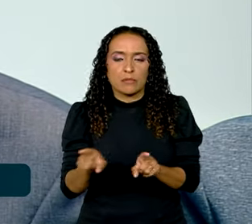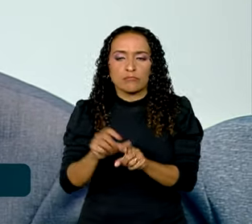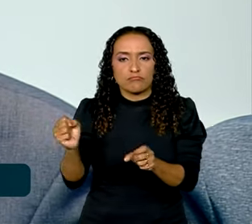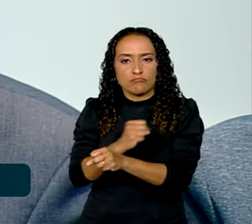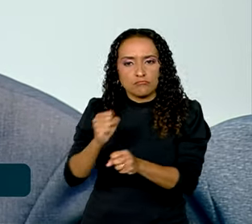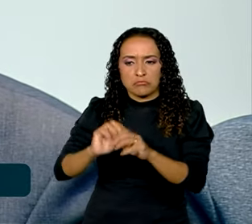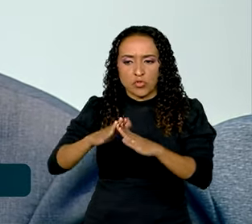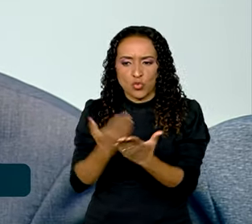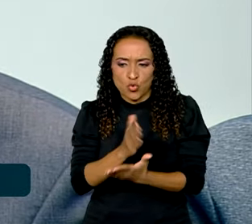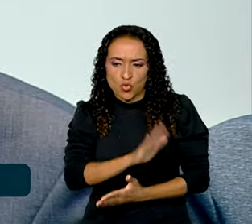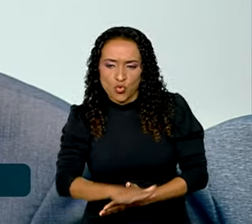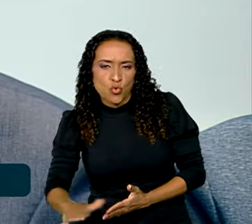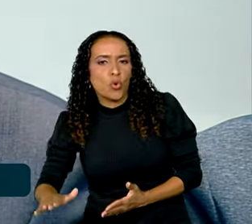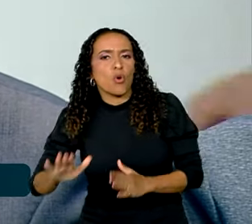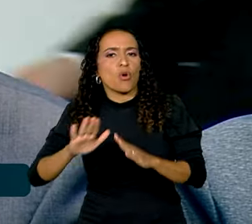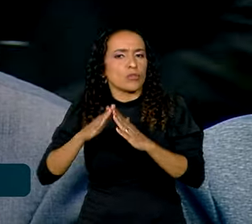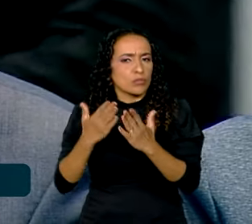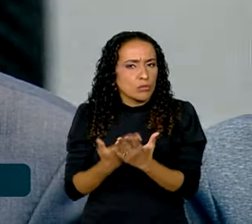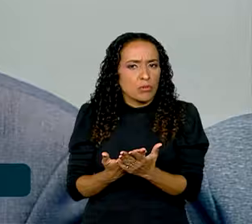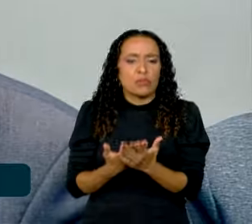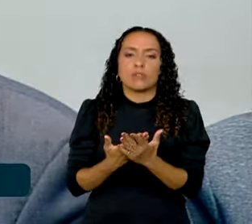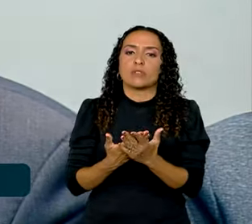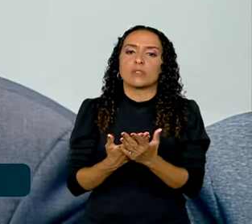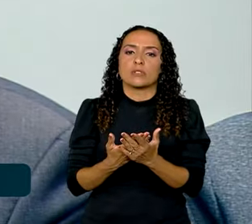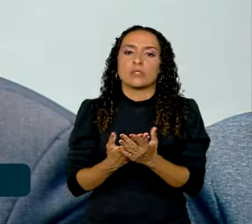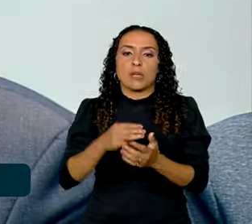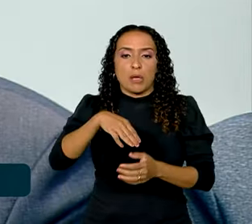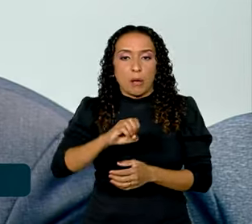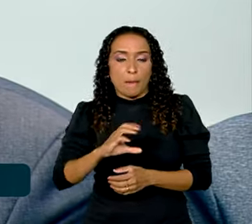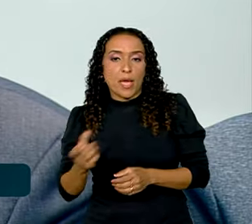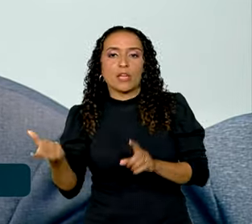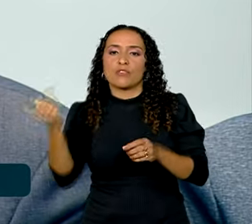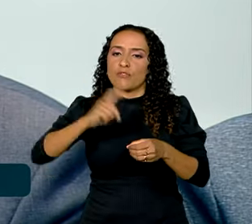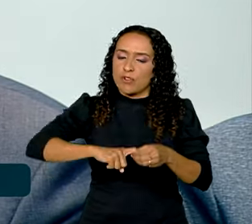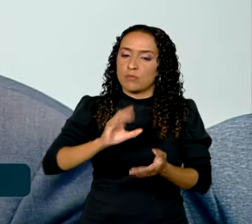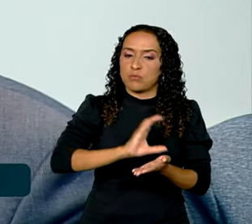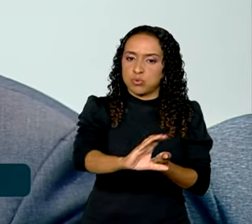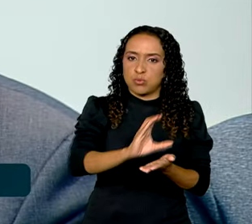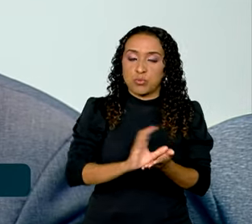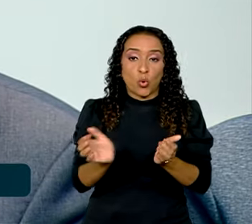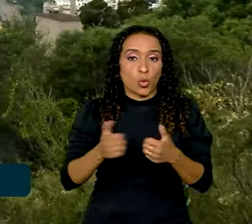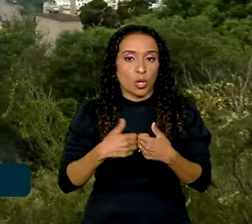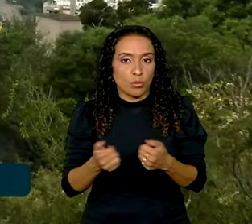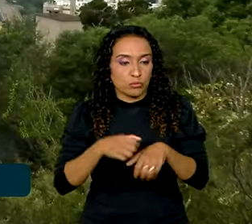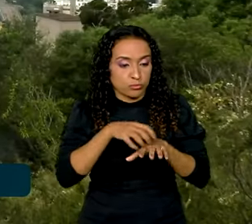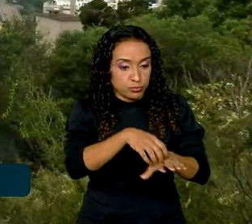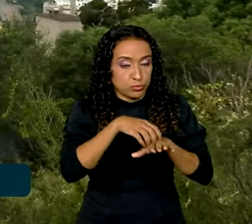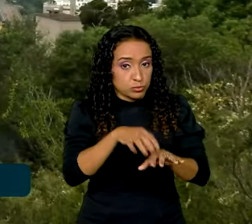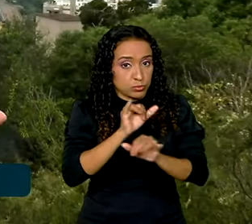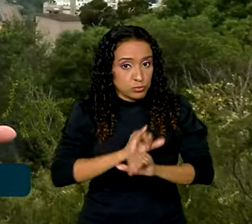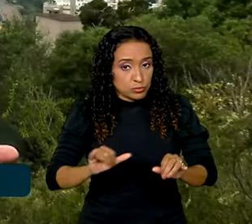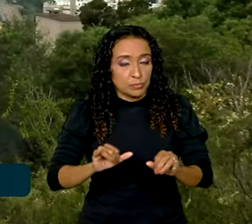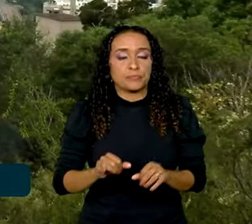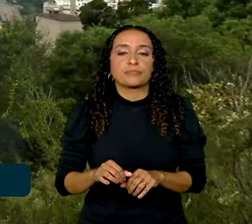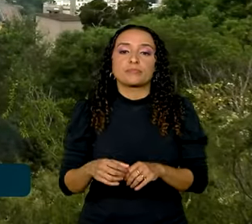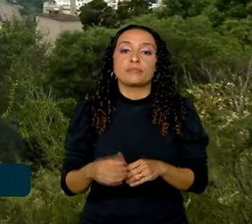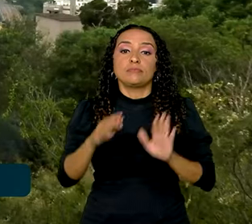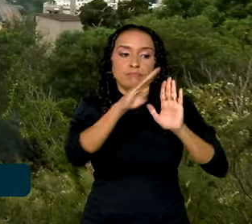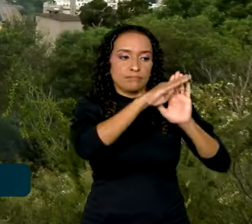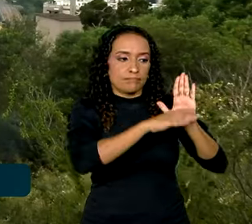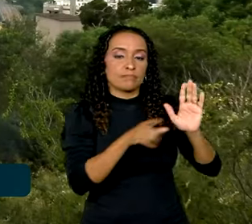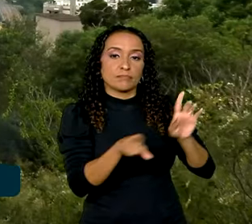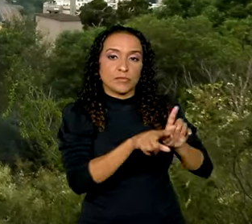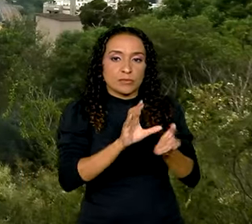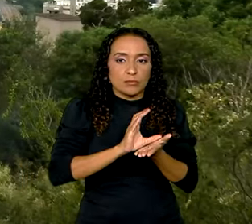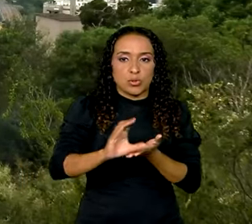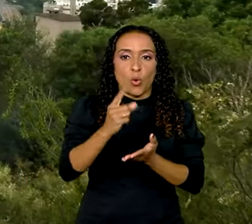de creches, escolas. O MEC volta a financiar o transporte escolar que foi anunciado. O programa também vai destinar mais